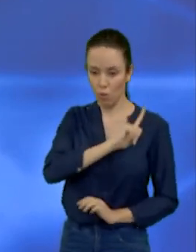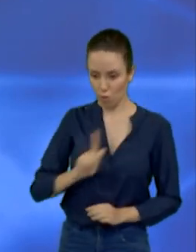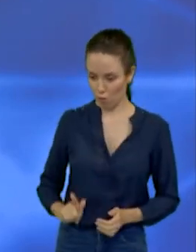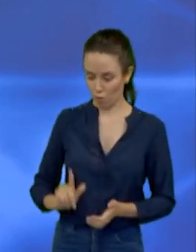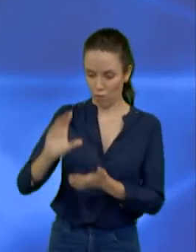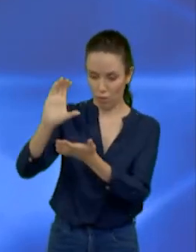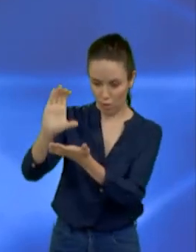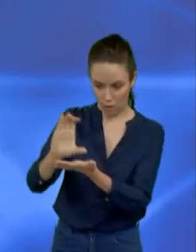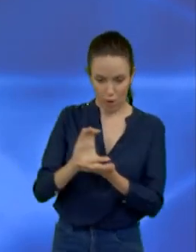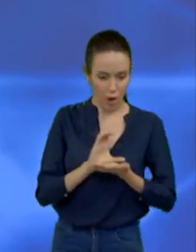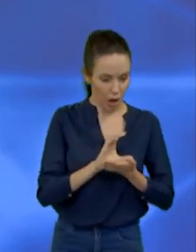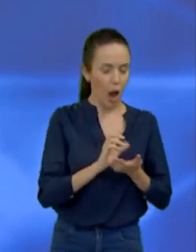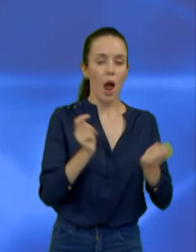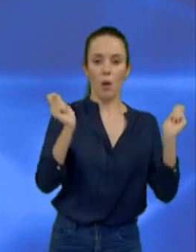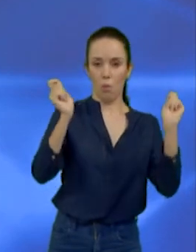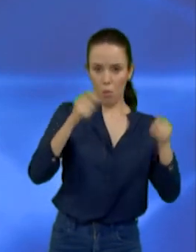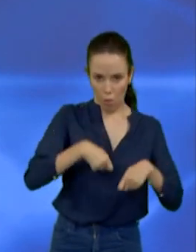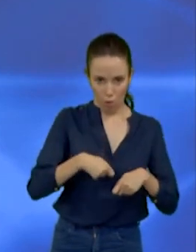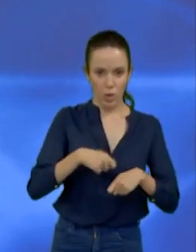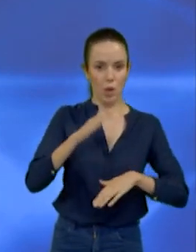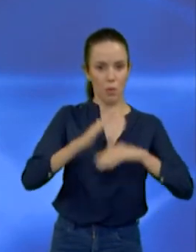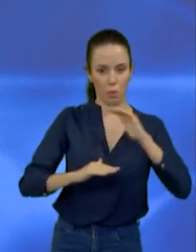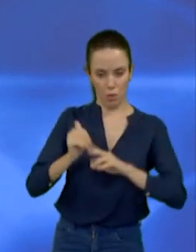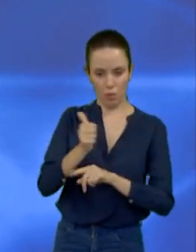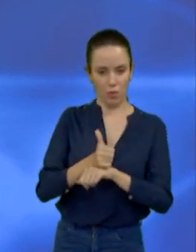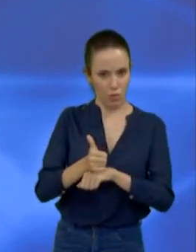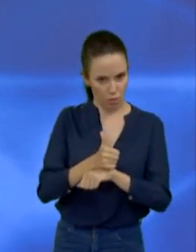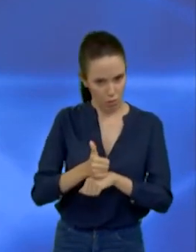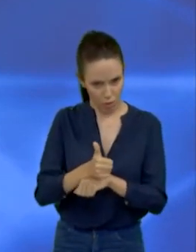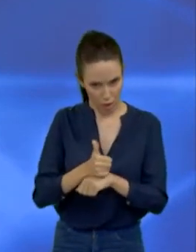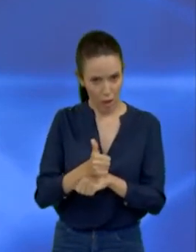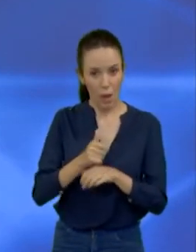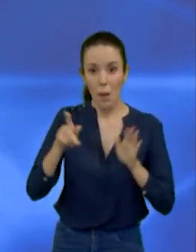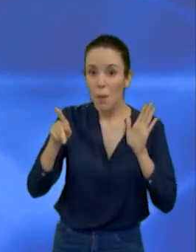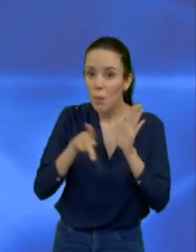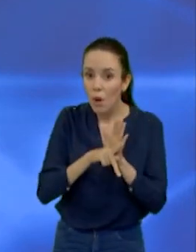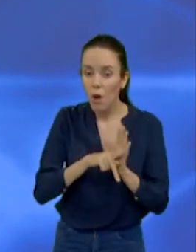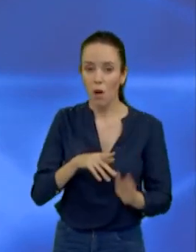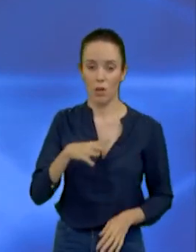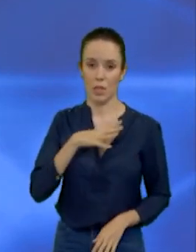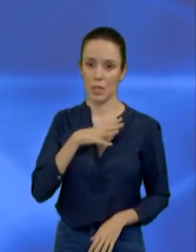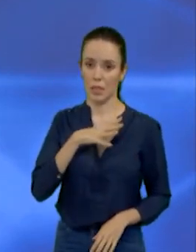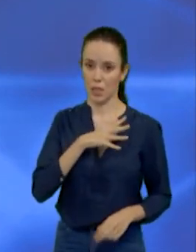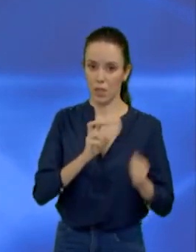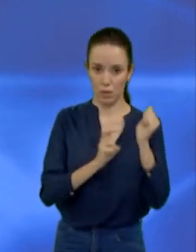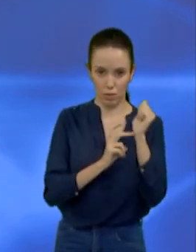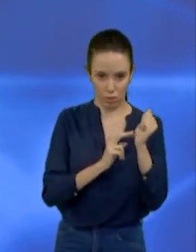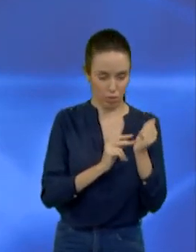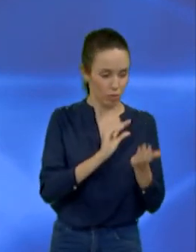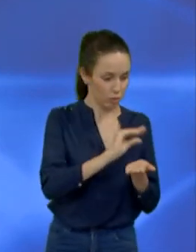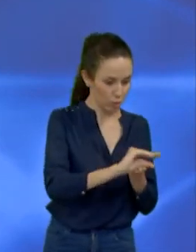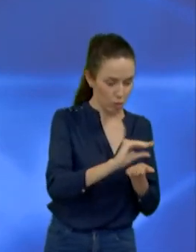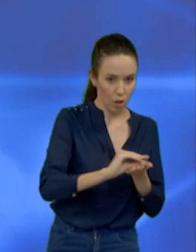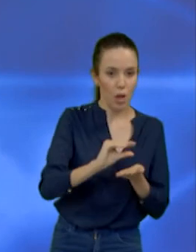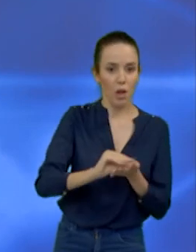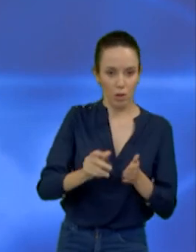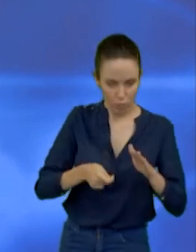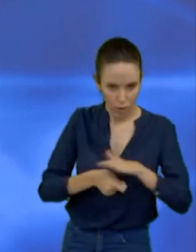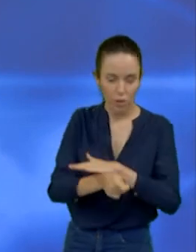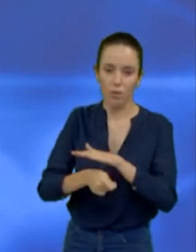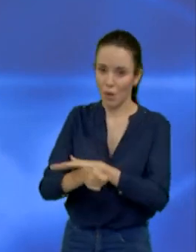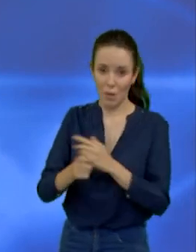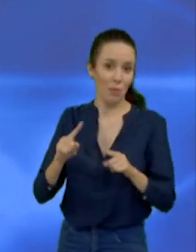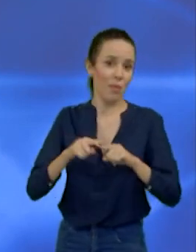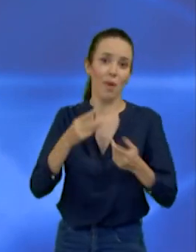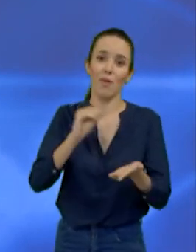possamos pegar os nossos artistas que têm bons projetos, artistas locais e pôr em funcionamento. Mas, sem dinheiro, você não consegue.